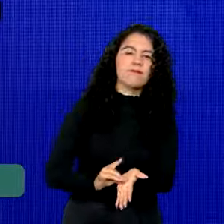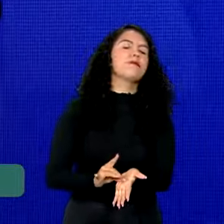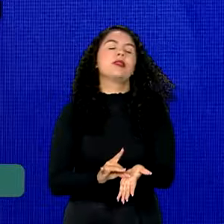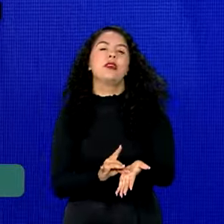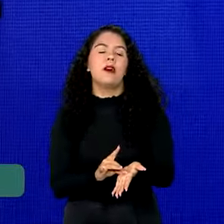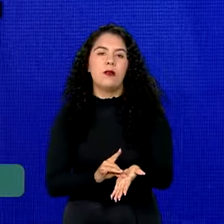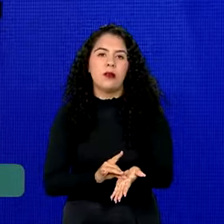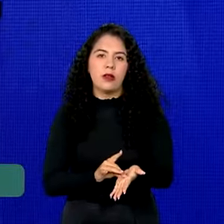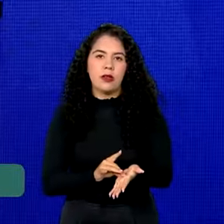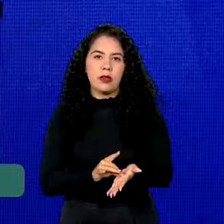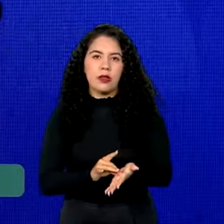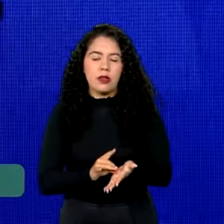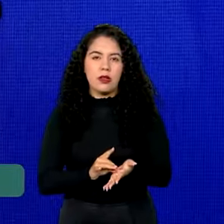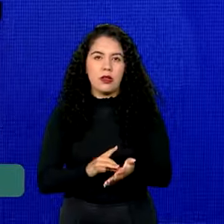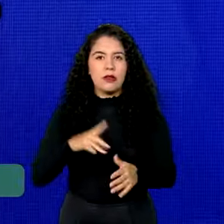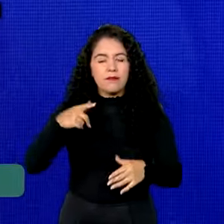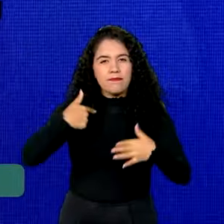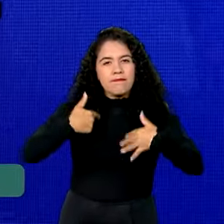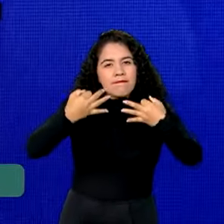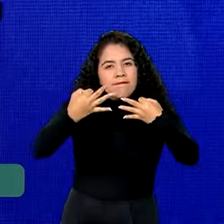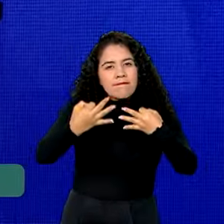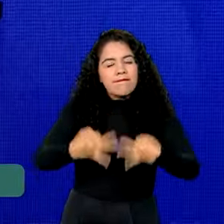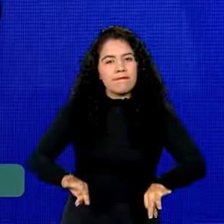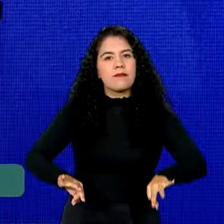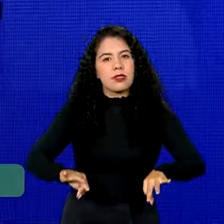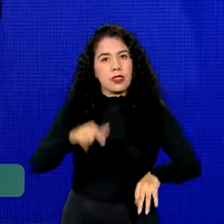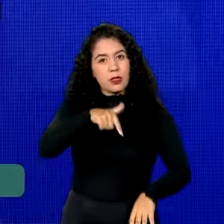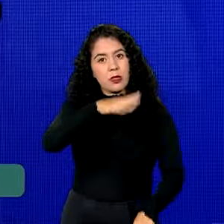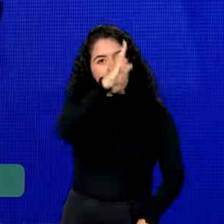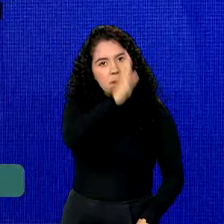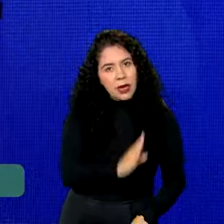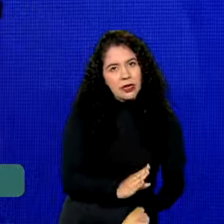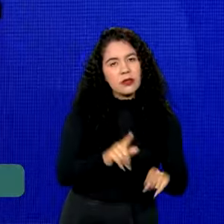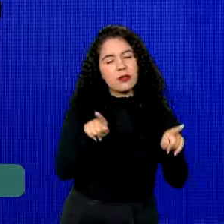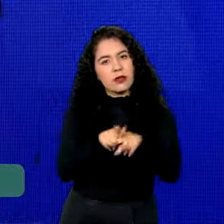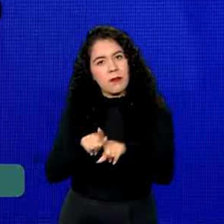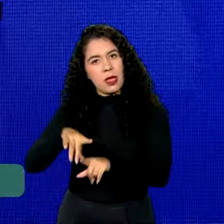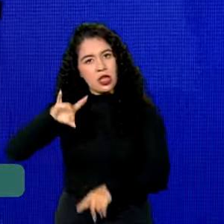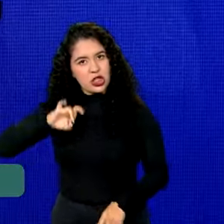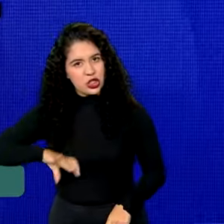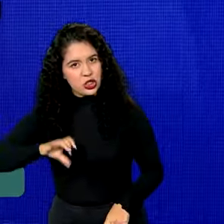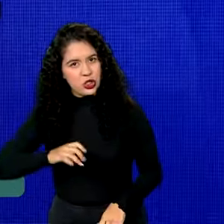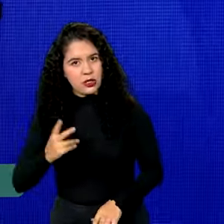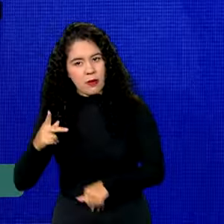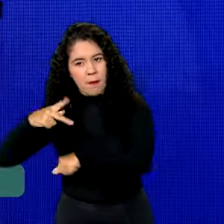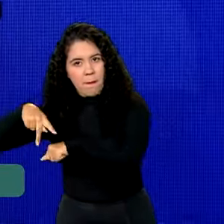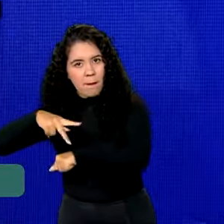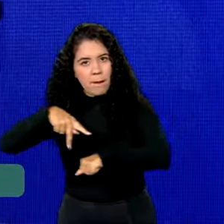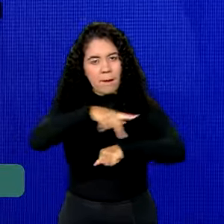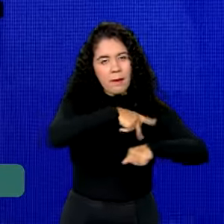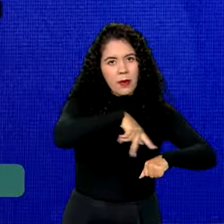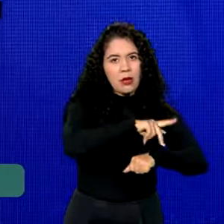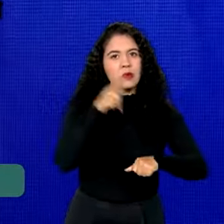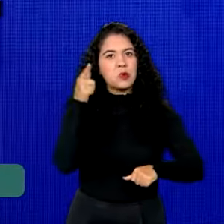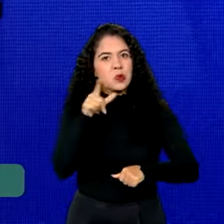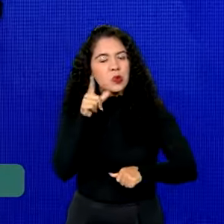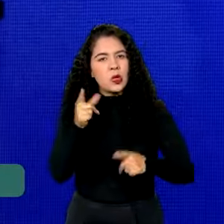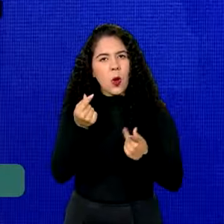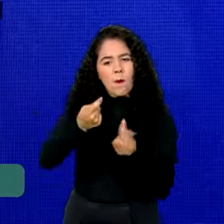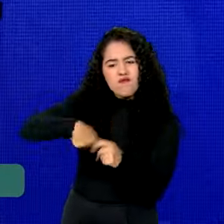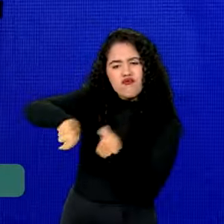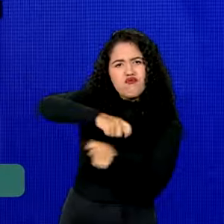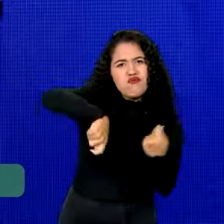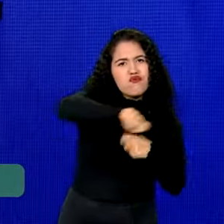olhando a certeza de que se Brasil e Chile chegaram a um fluxo de comércio de 13